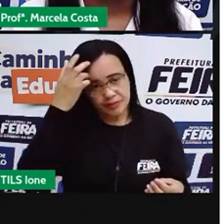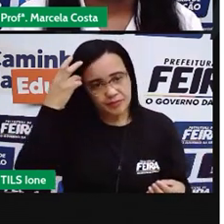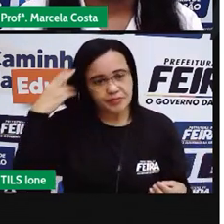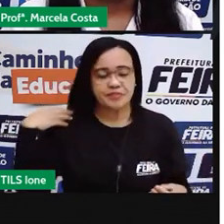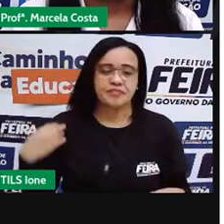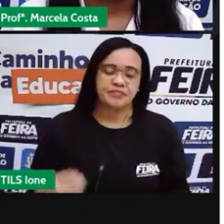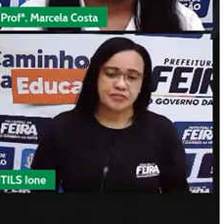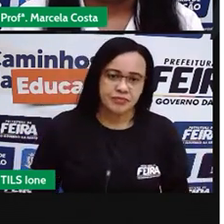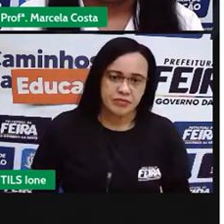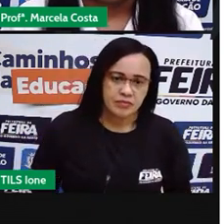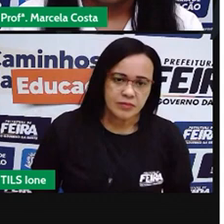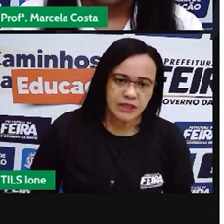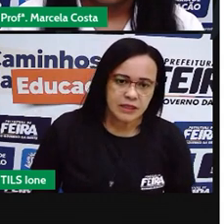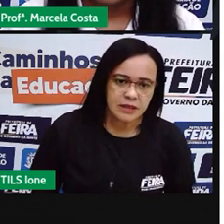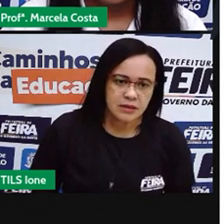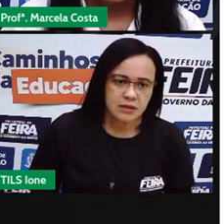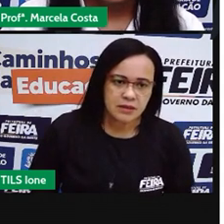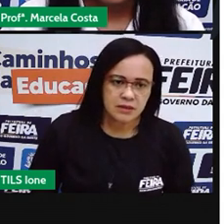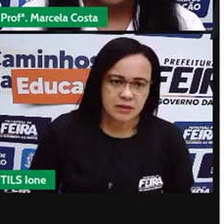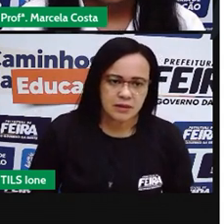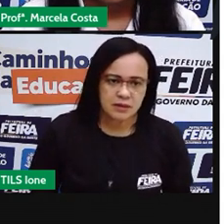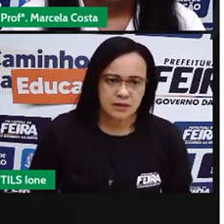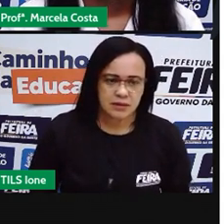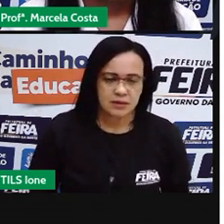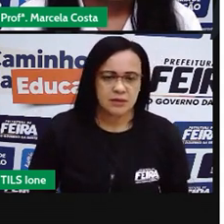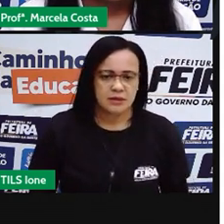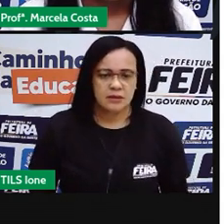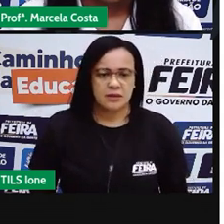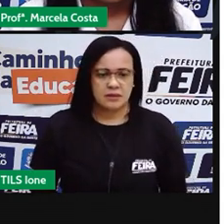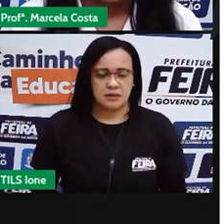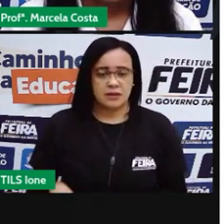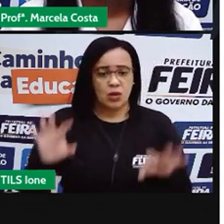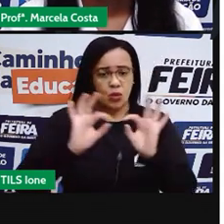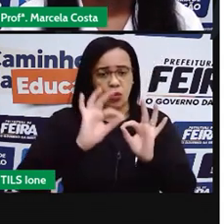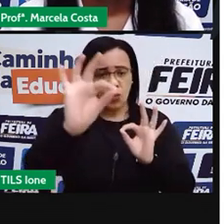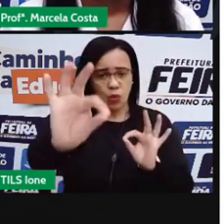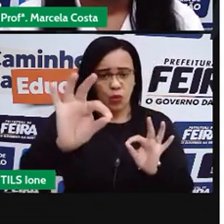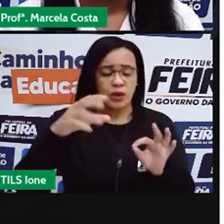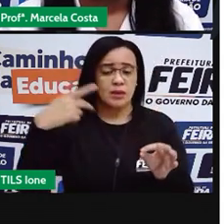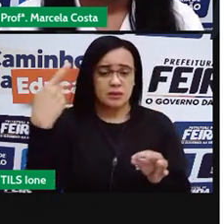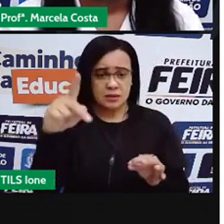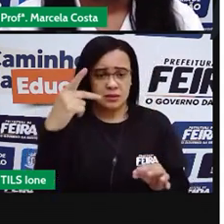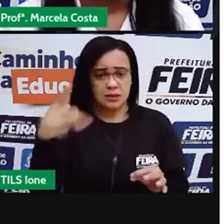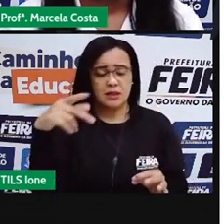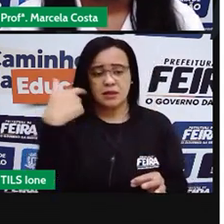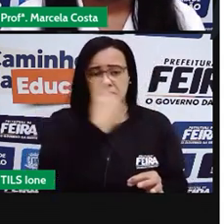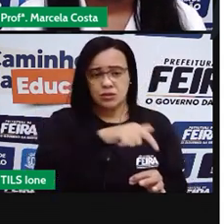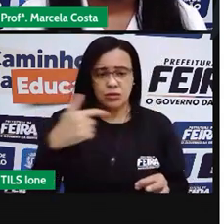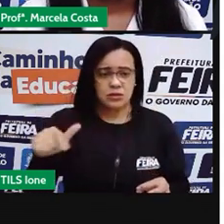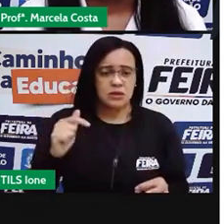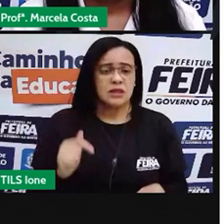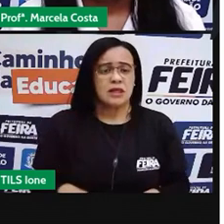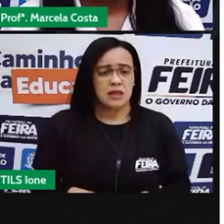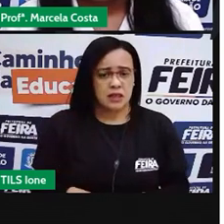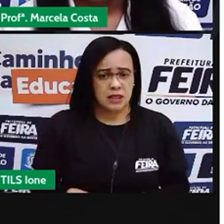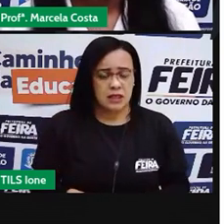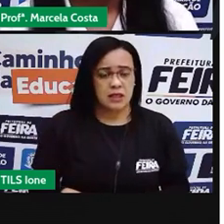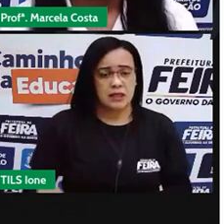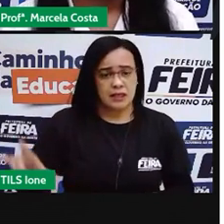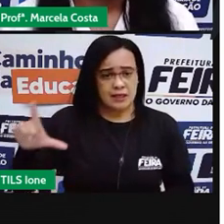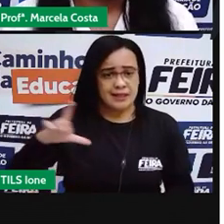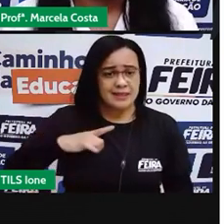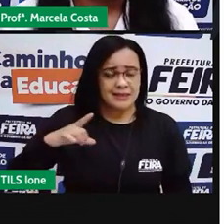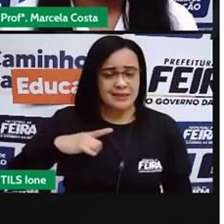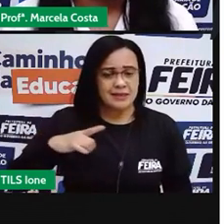na extinção dessa Avenida. Estou clicando ali para que o